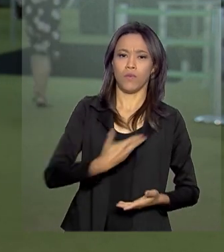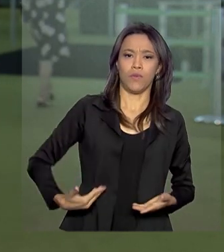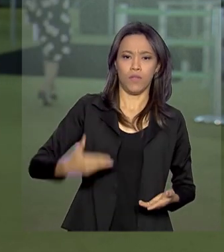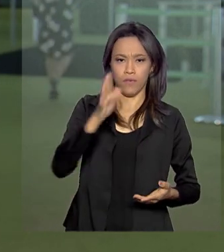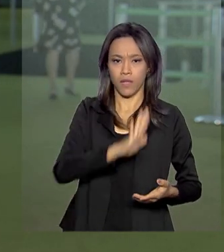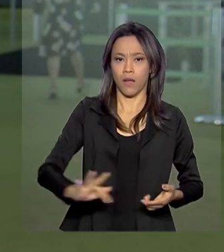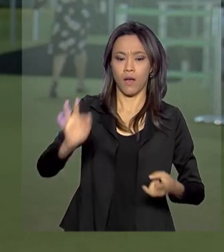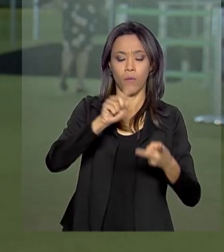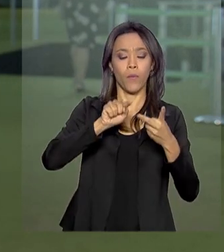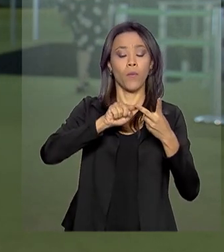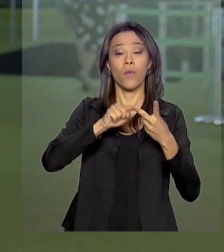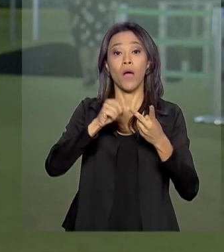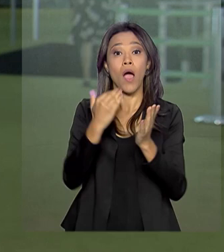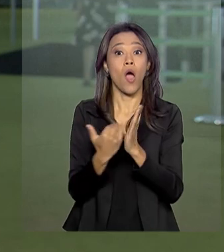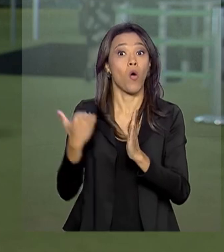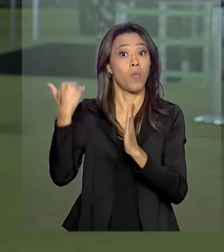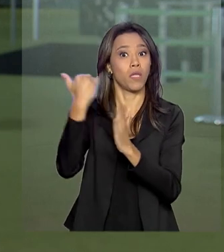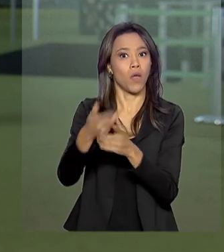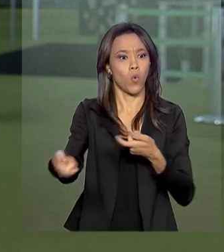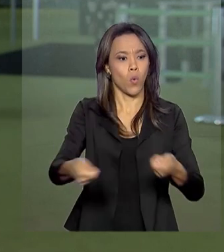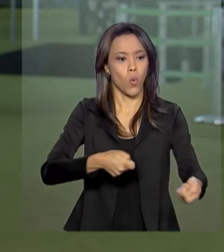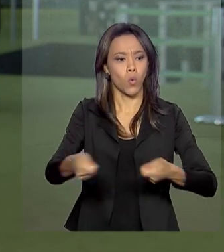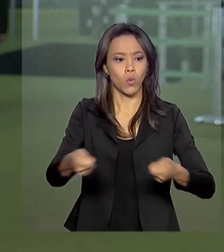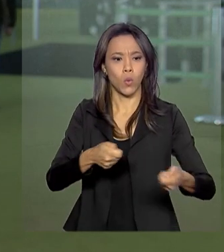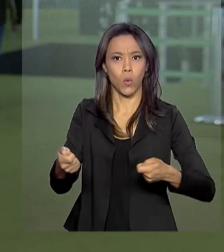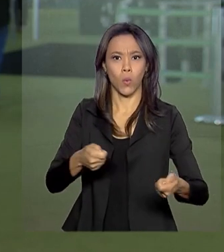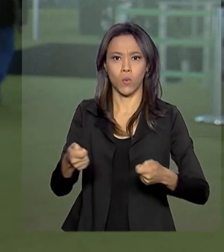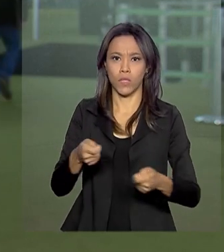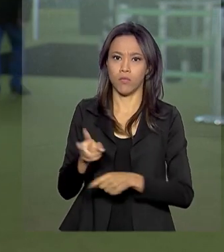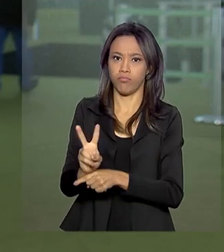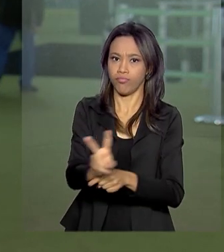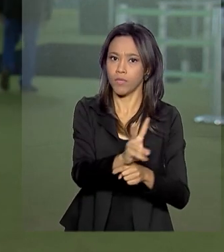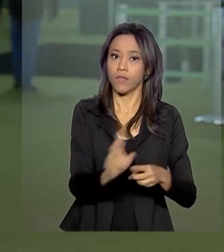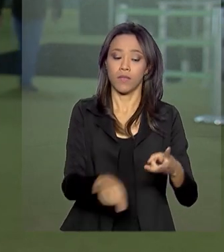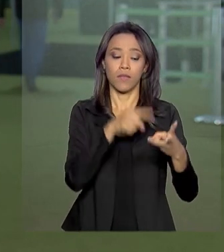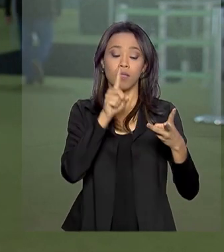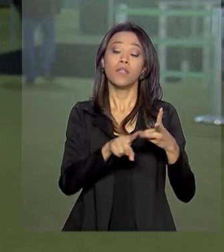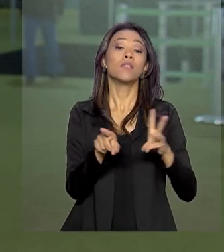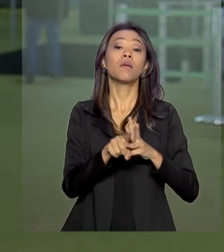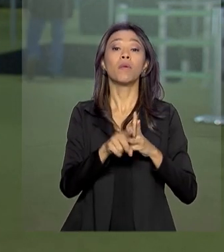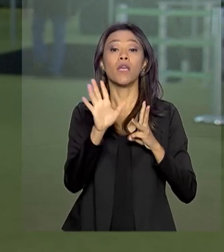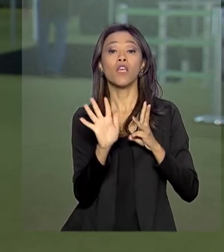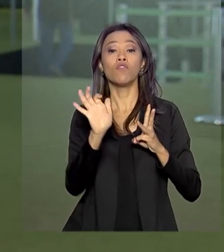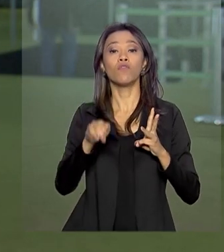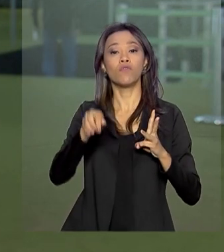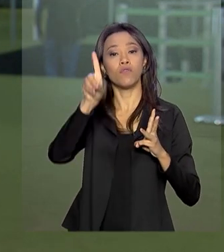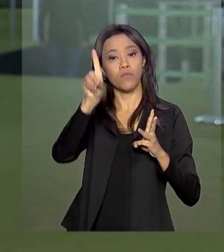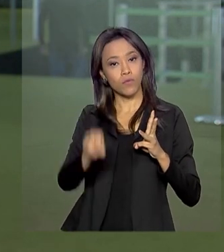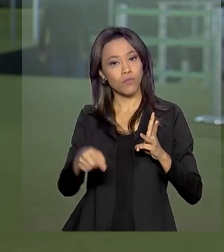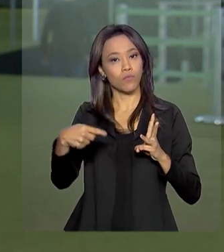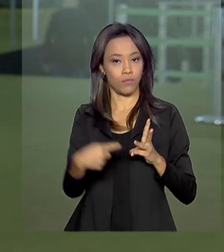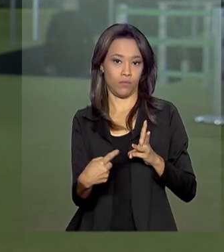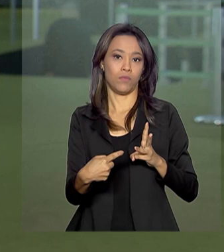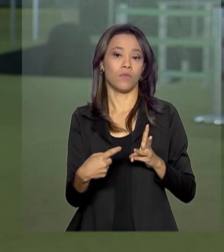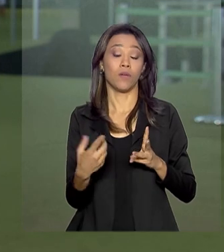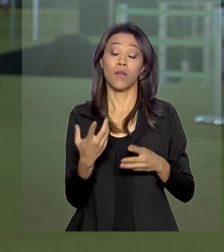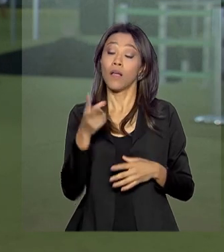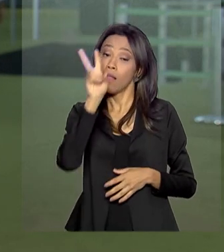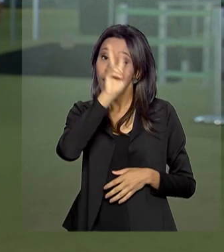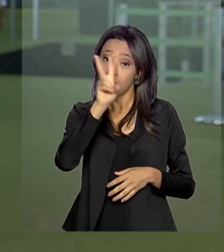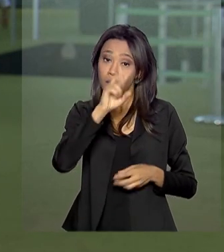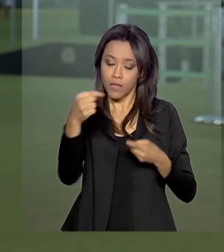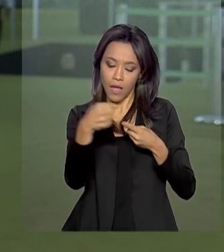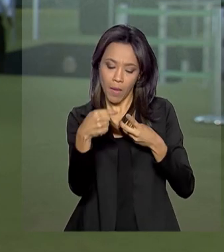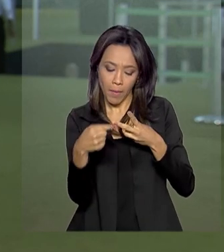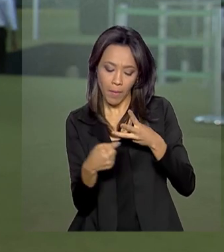outra para aumentar o controle fiscal para os estados e também a revisão de fundos constitucionais e infraconstitucionais. Lembrando que todas